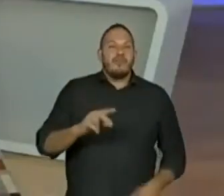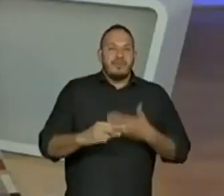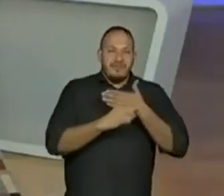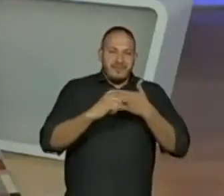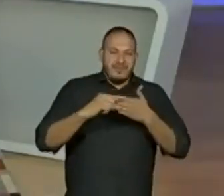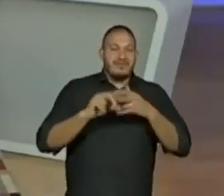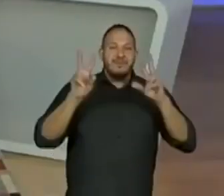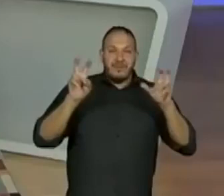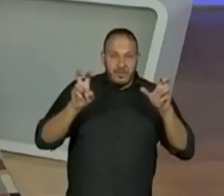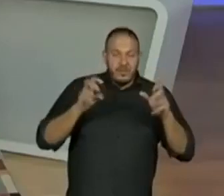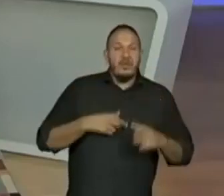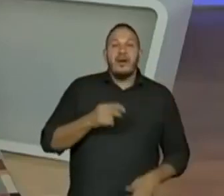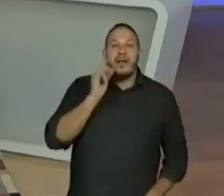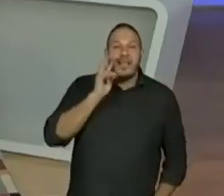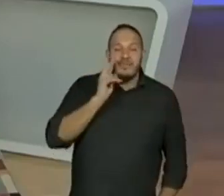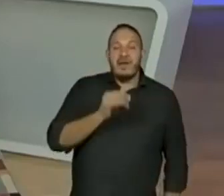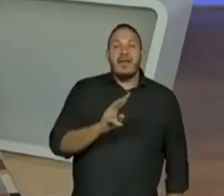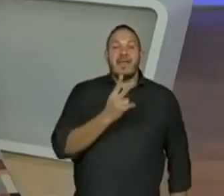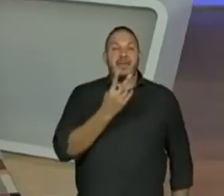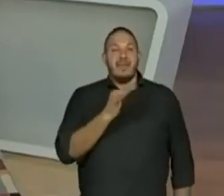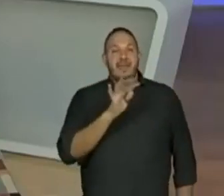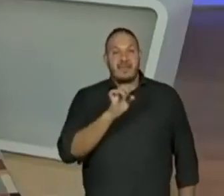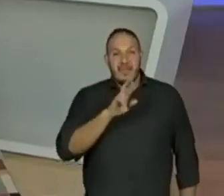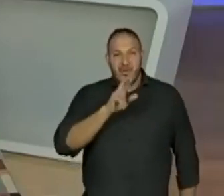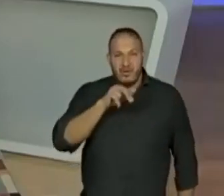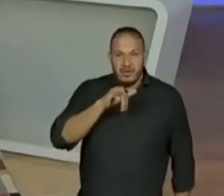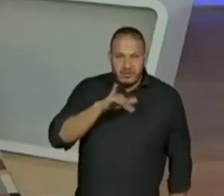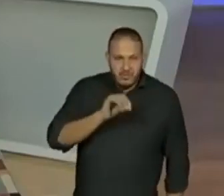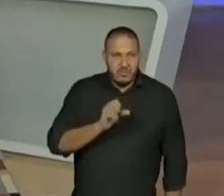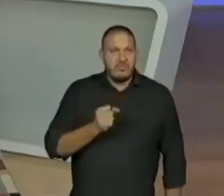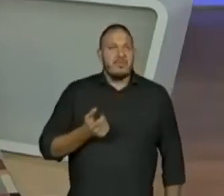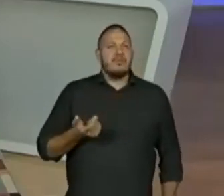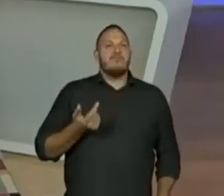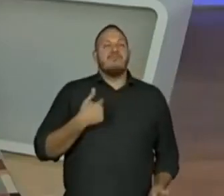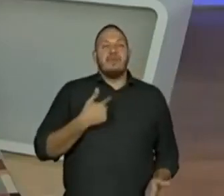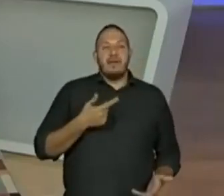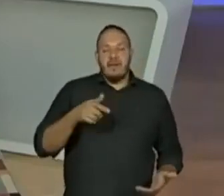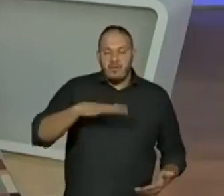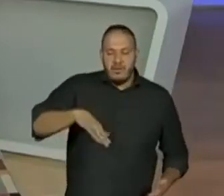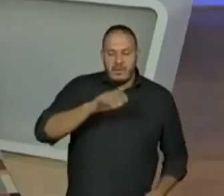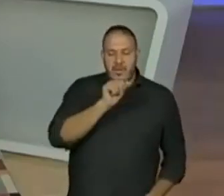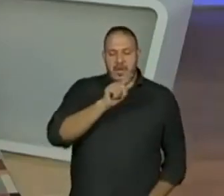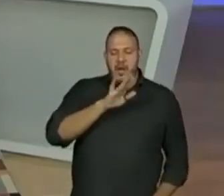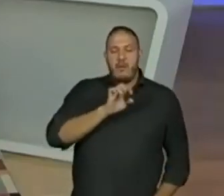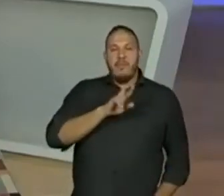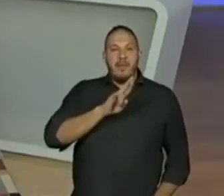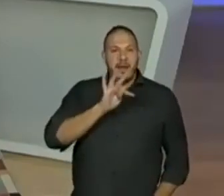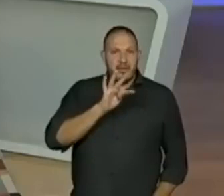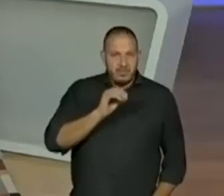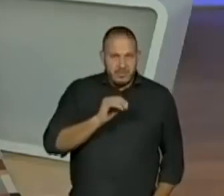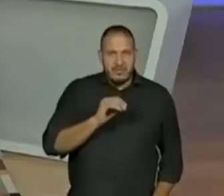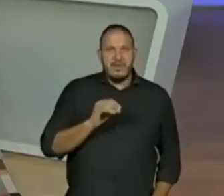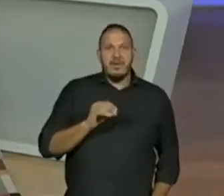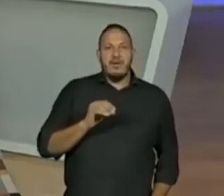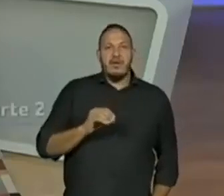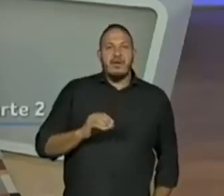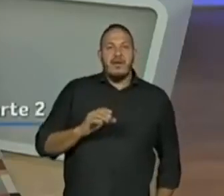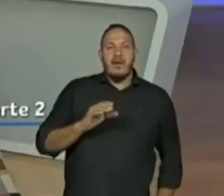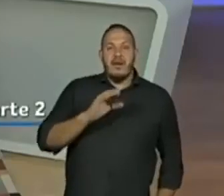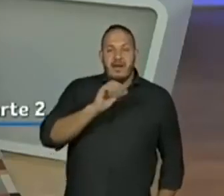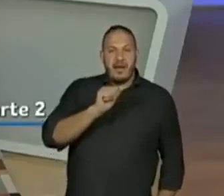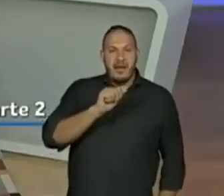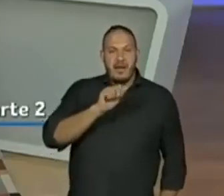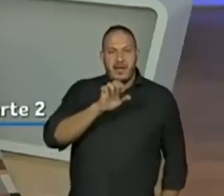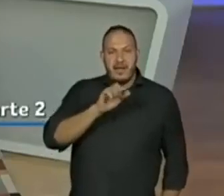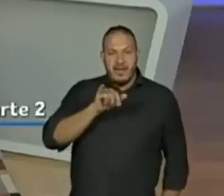O heterônimo do poema ali é o Alberto Caeiro, tá? Eu tinha esquecido de falar. Então, assim, o Alberto Caeiro,